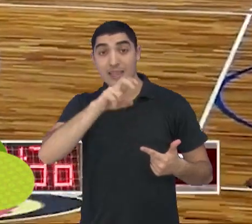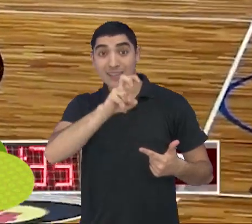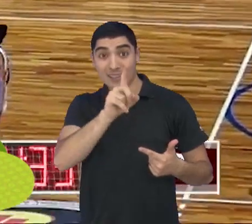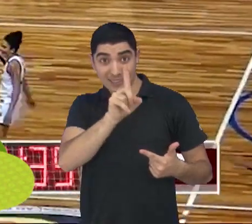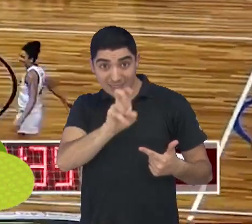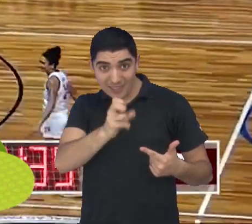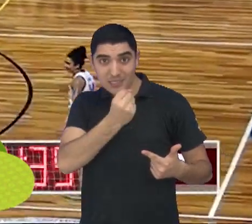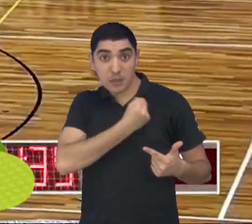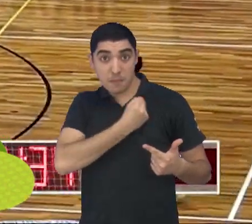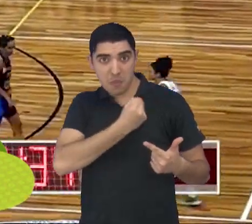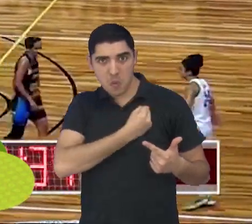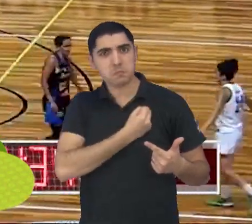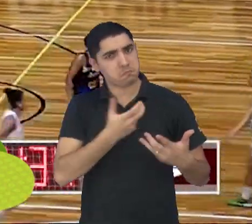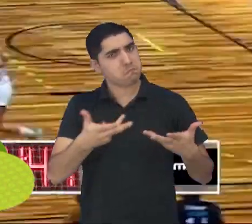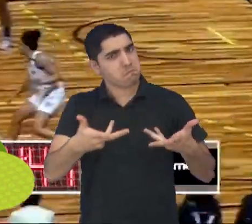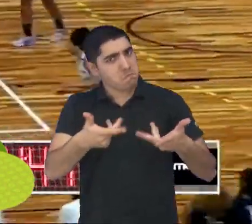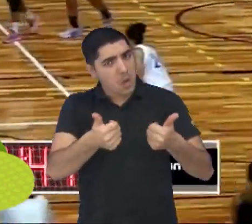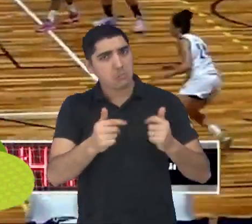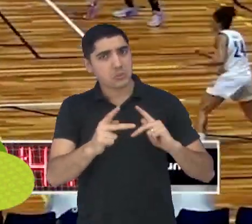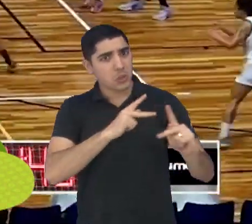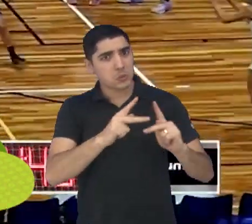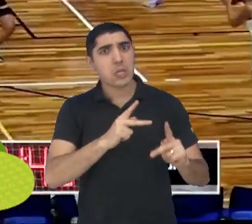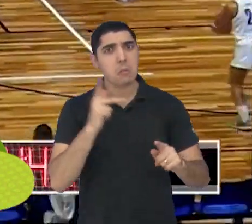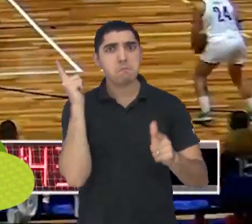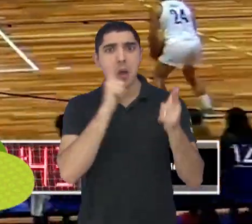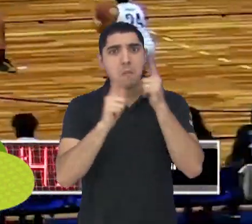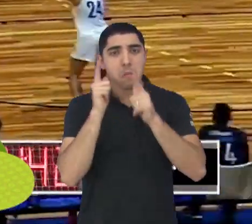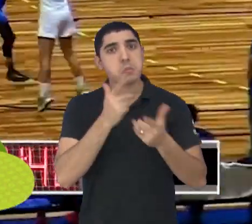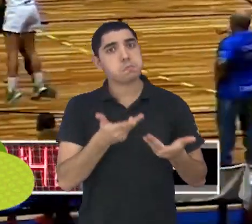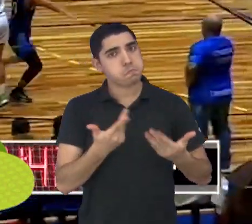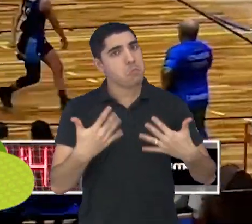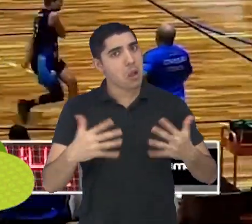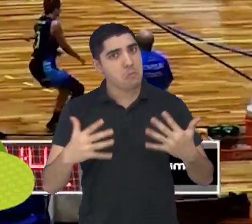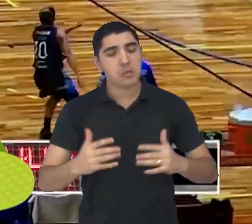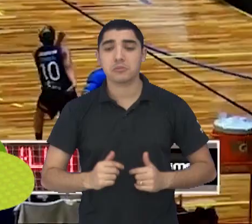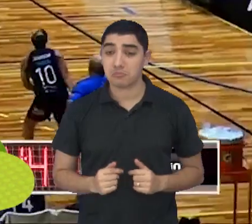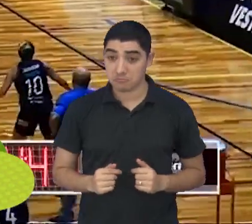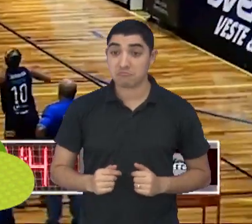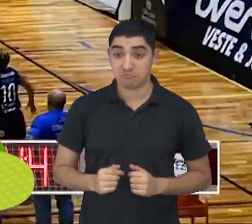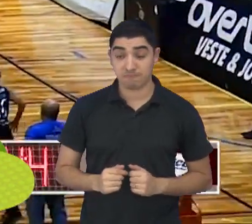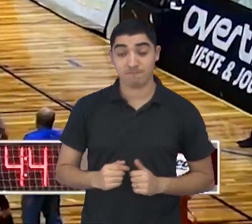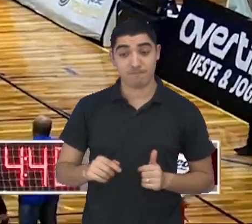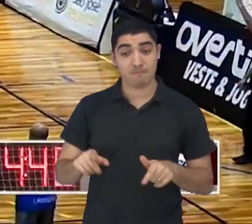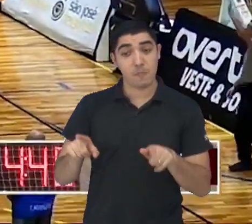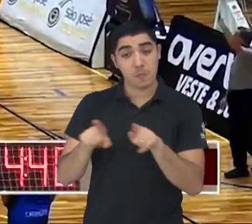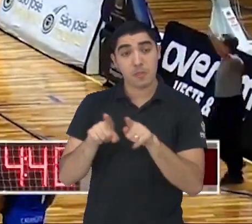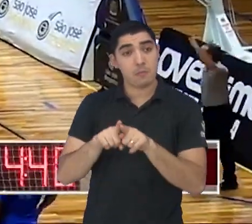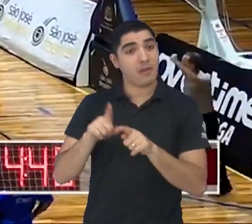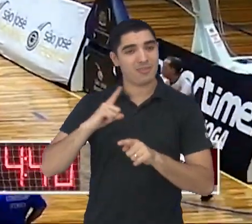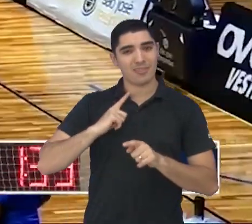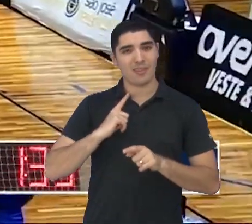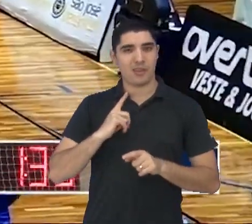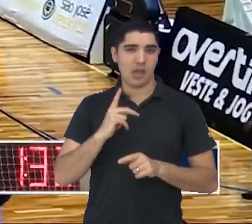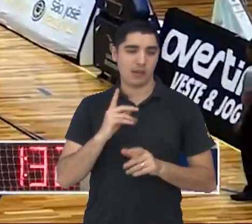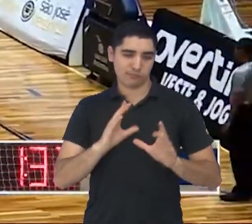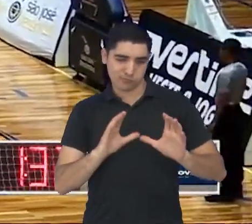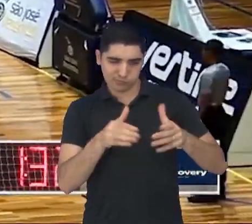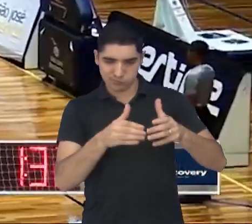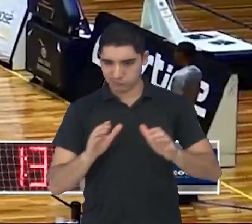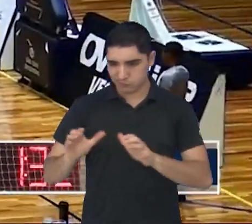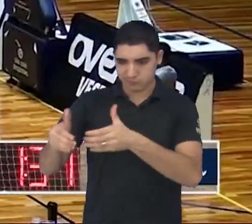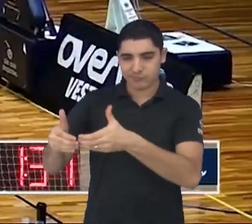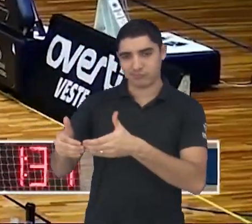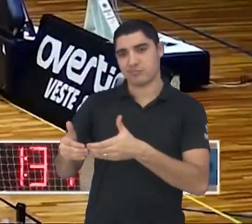9 assistências. Bela vitória do São José, Brunão. Boa vitória, O São José tinha essas duas equipes aí que muito provavelmente